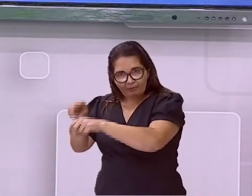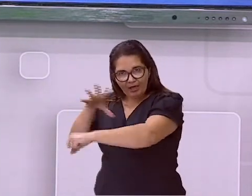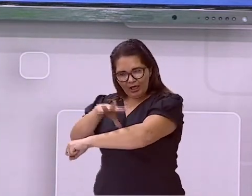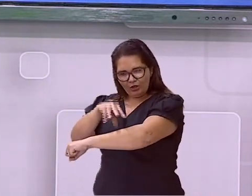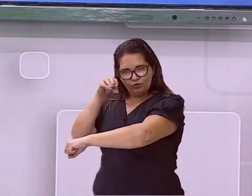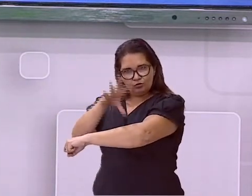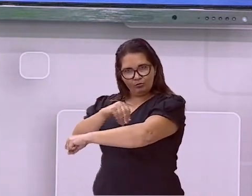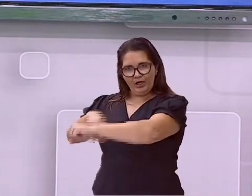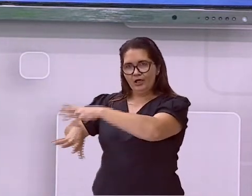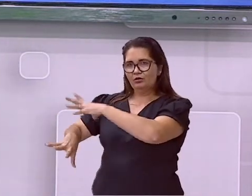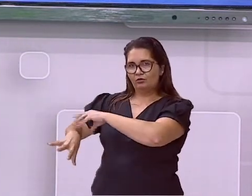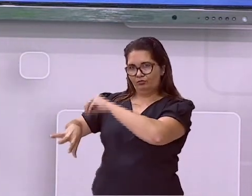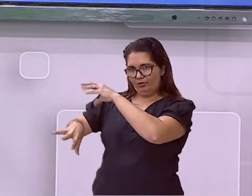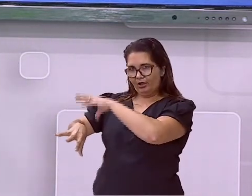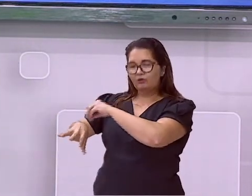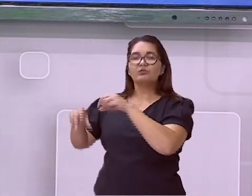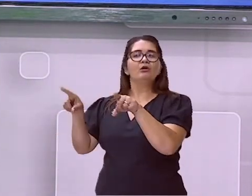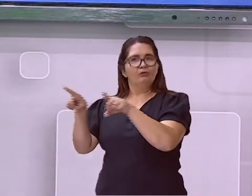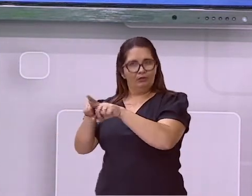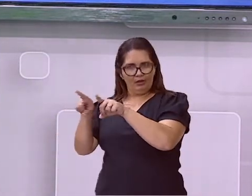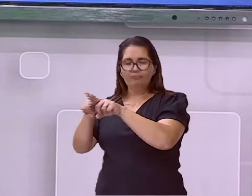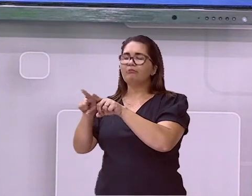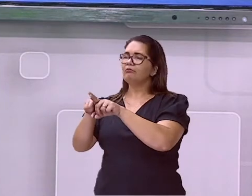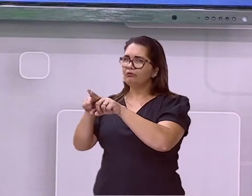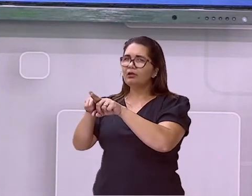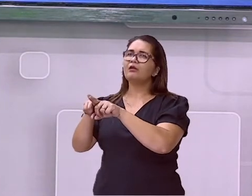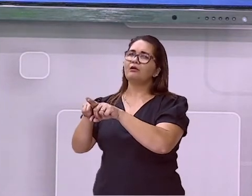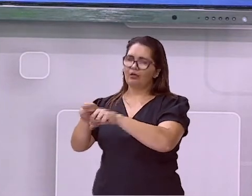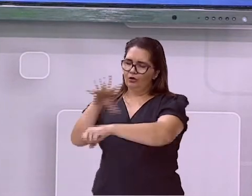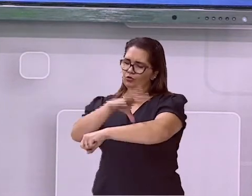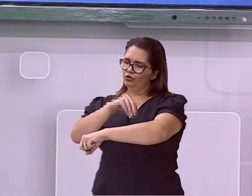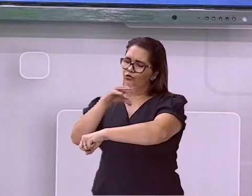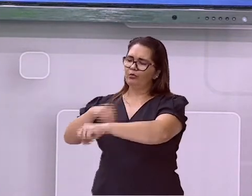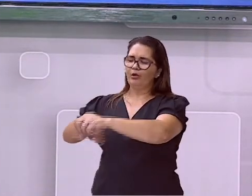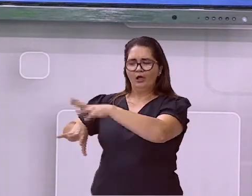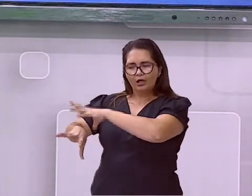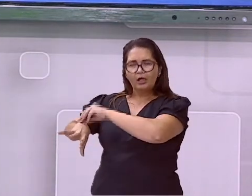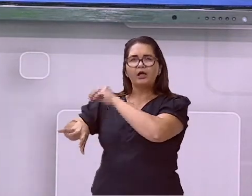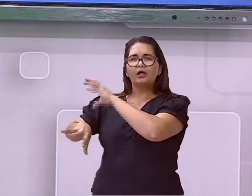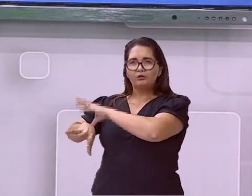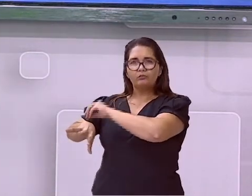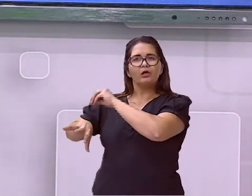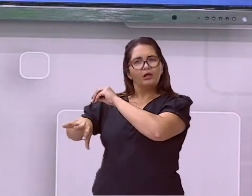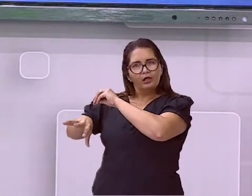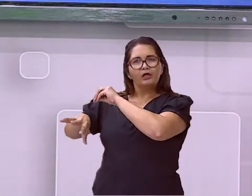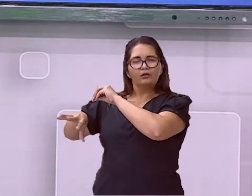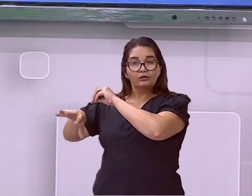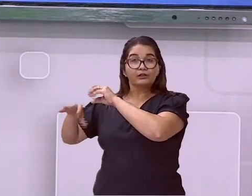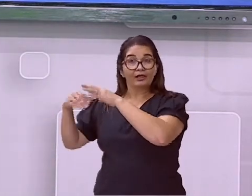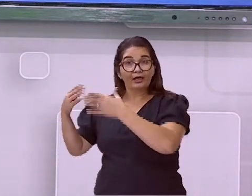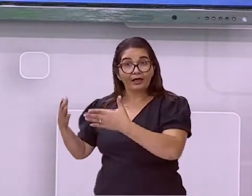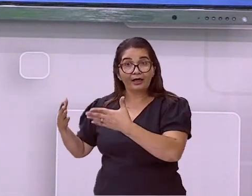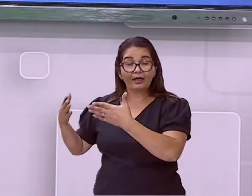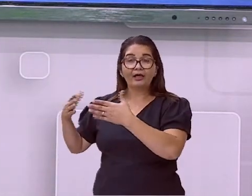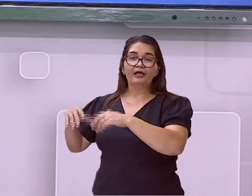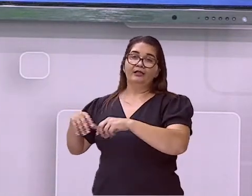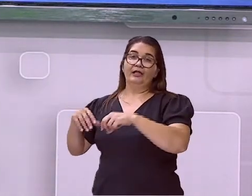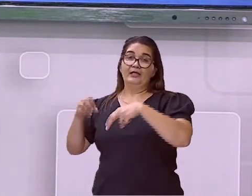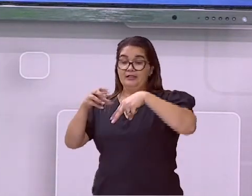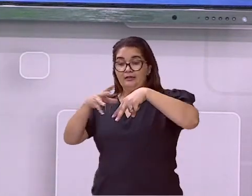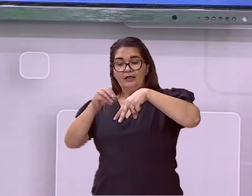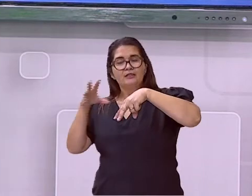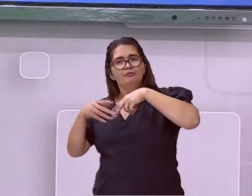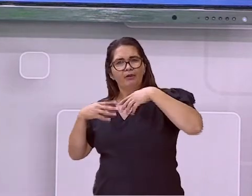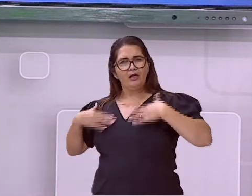corpo, a menina também vai ter essa questão do pelo, né? Na axila, nas genitais, nas pernas,